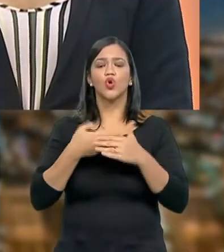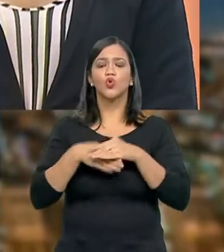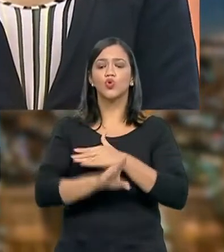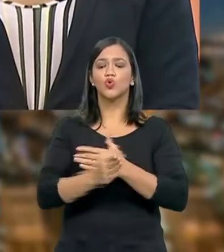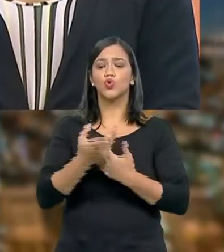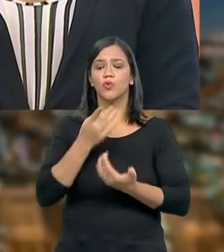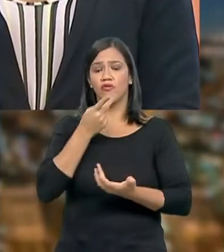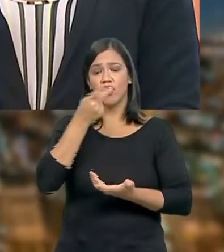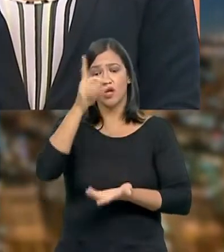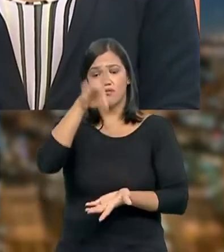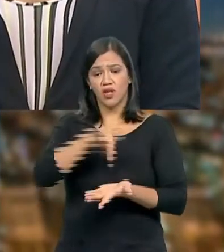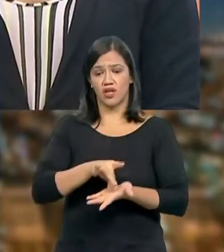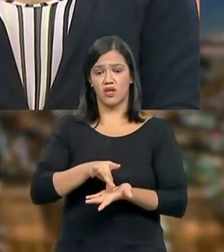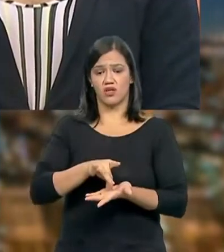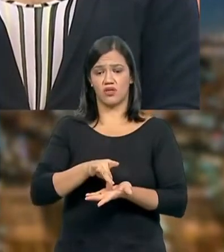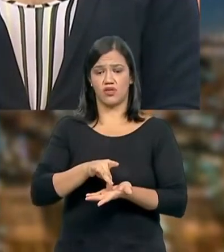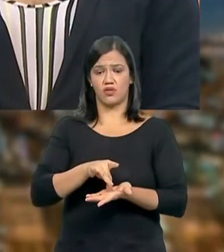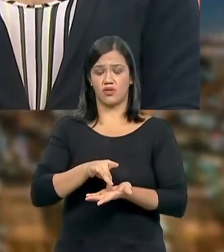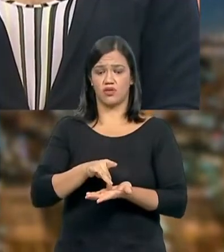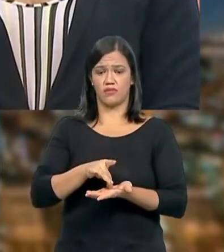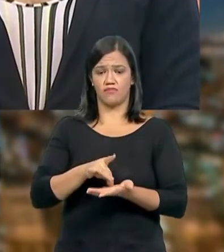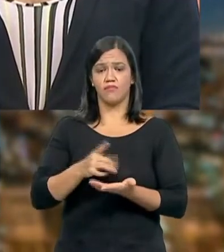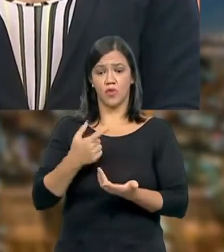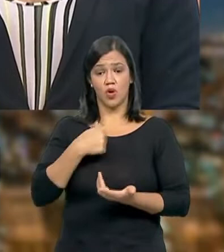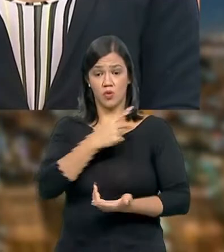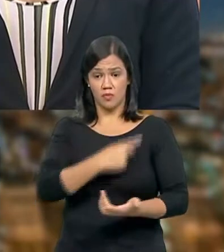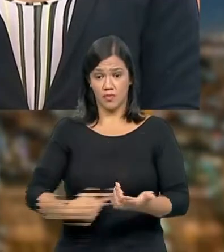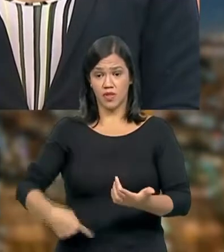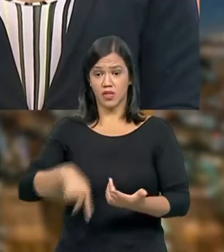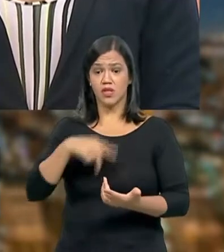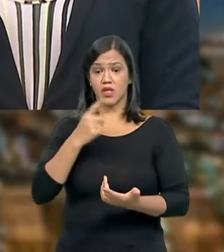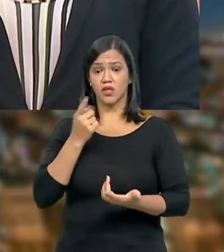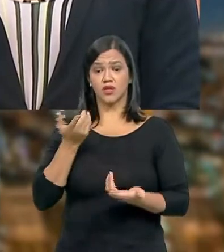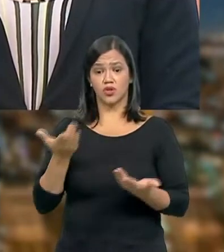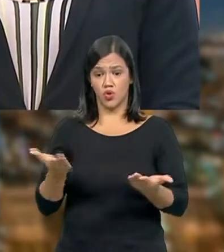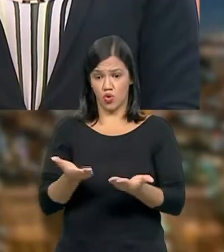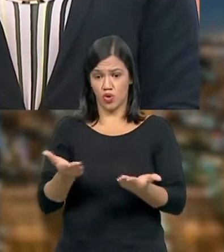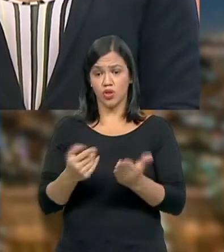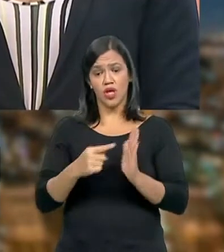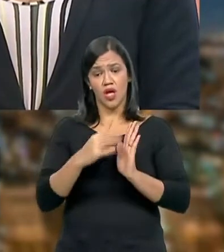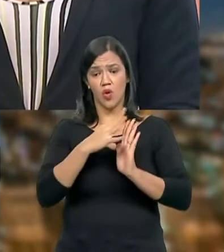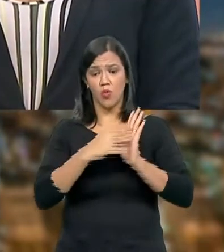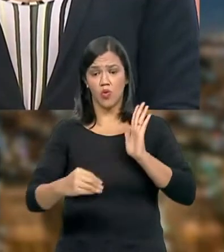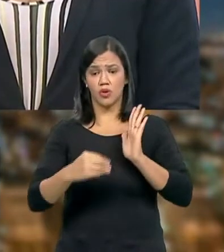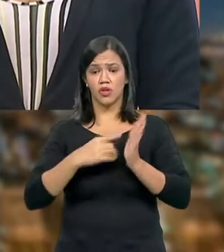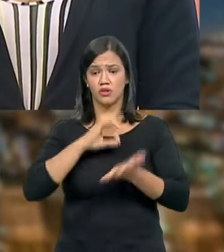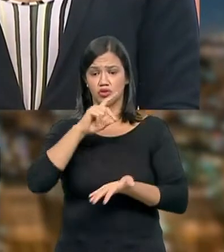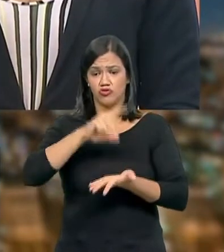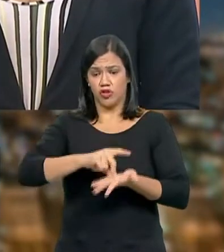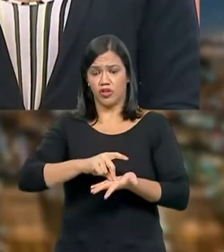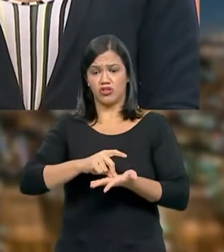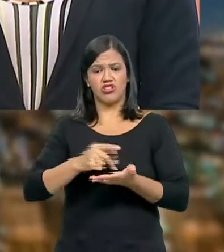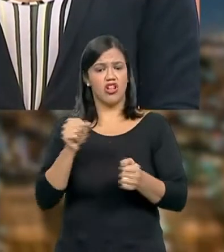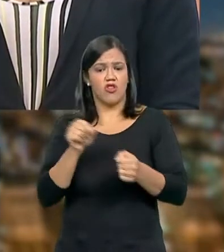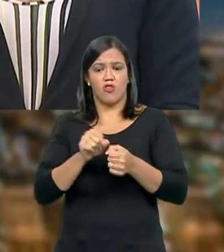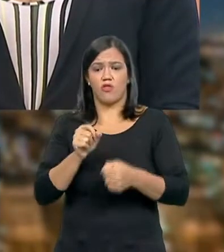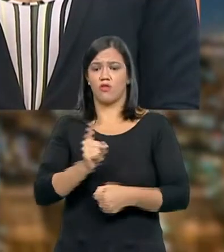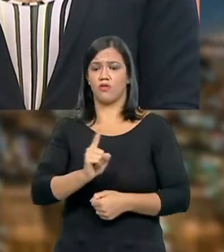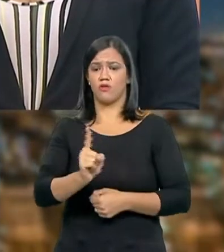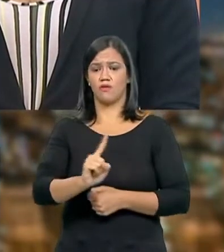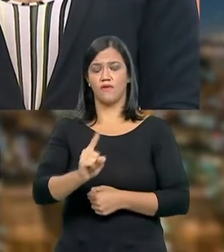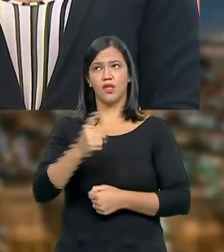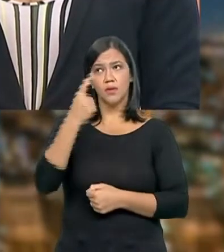das pessoas. E o nosso presidente da República é um exemplo de sinceridade. Ele não faz as coisas